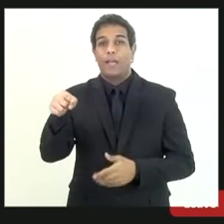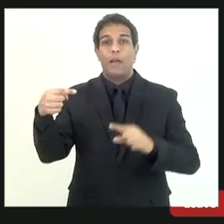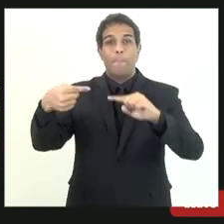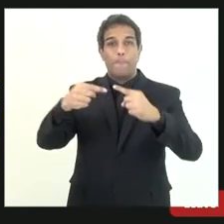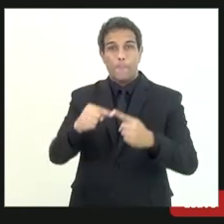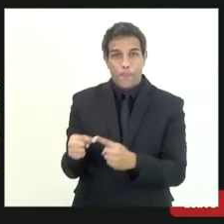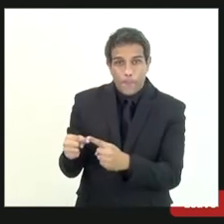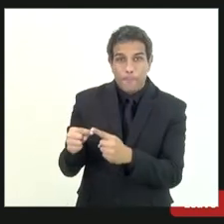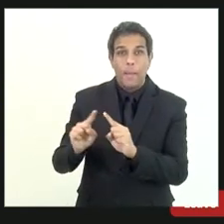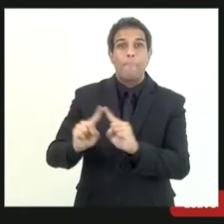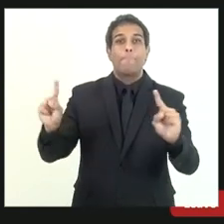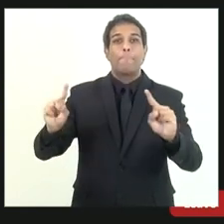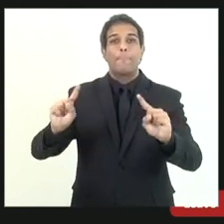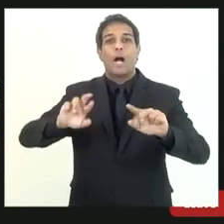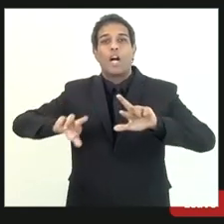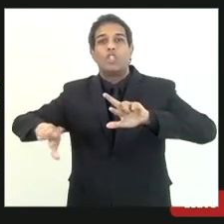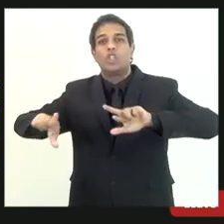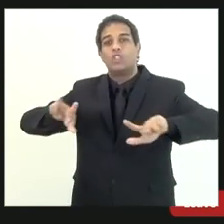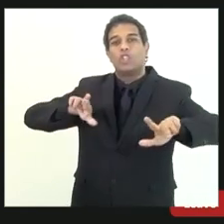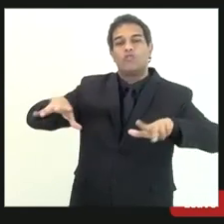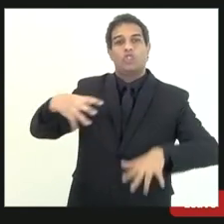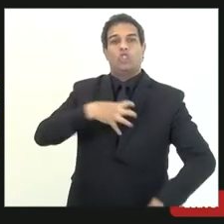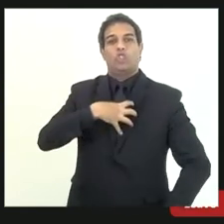porém são distintas